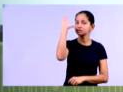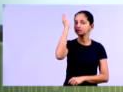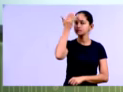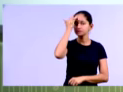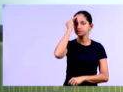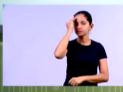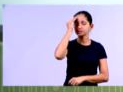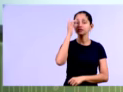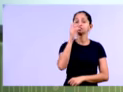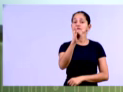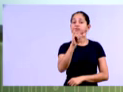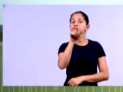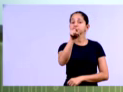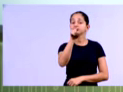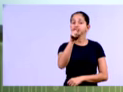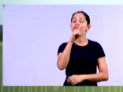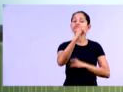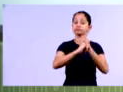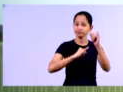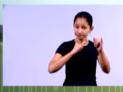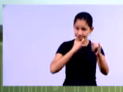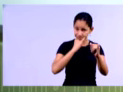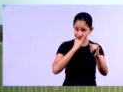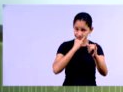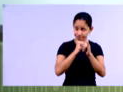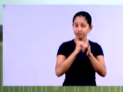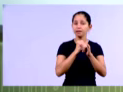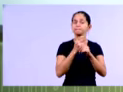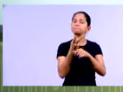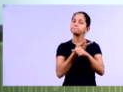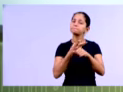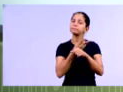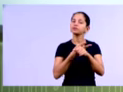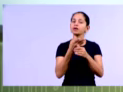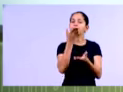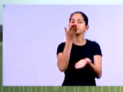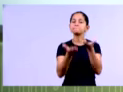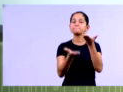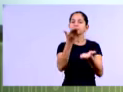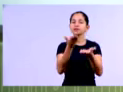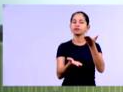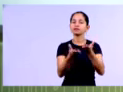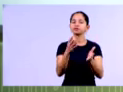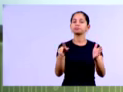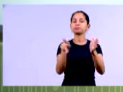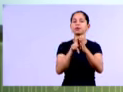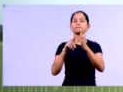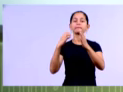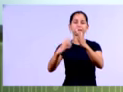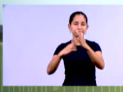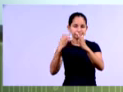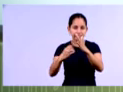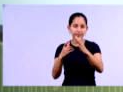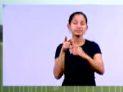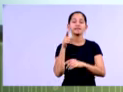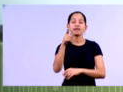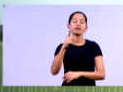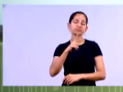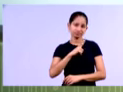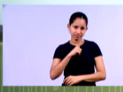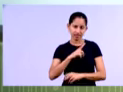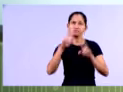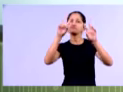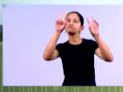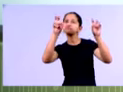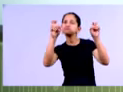ir na internet e consultar um balanço patrimonial de uma empresa ou numa revista que você estiver verificando, onde trata do assunto,